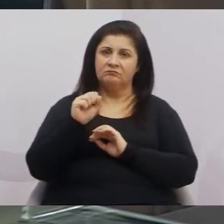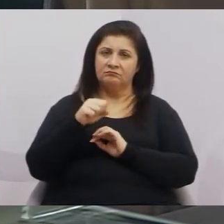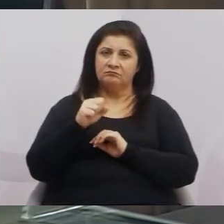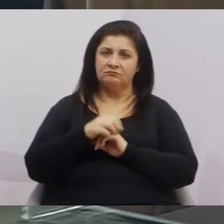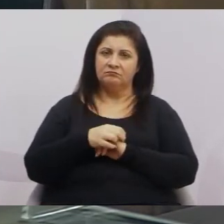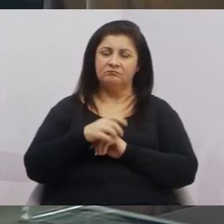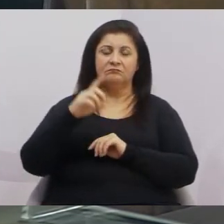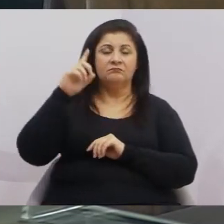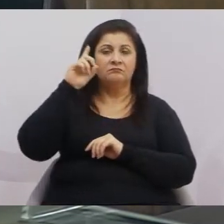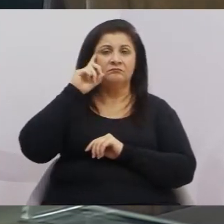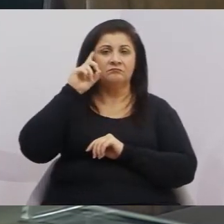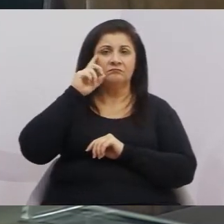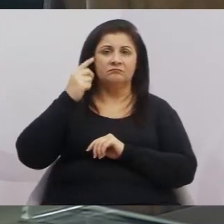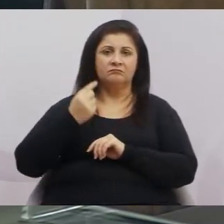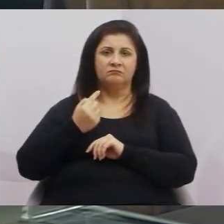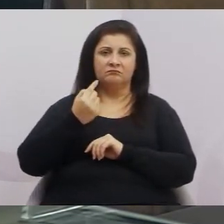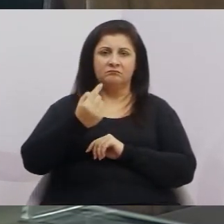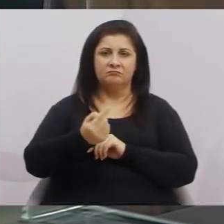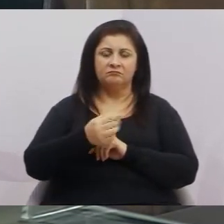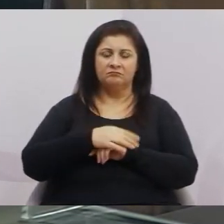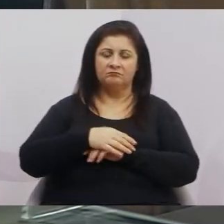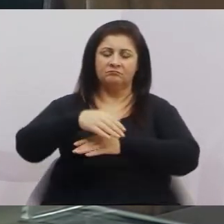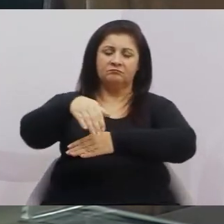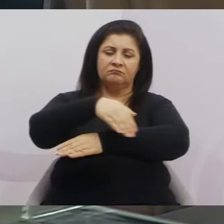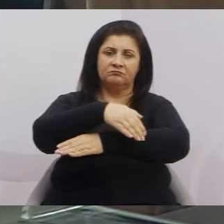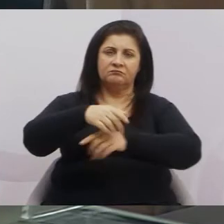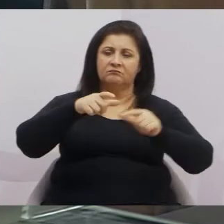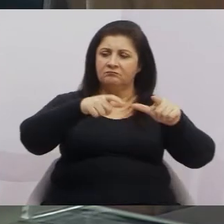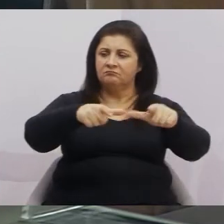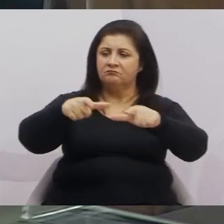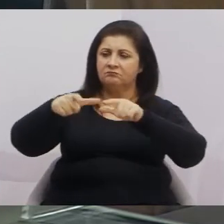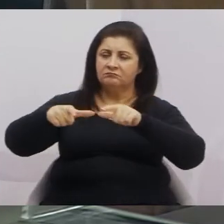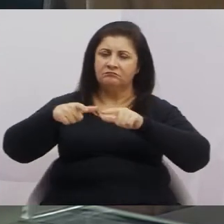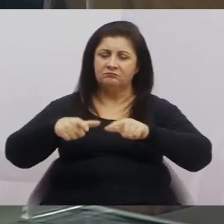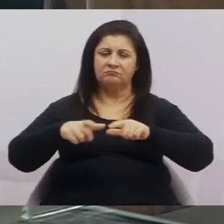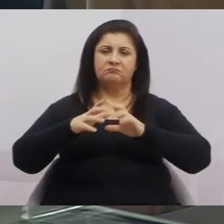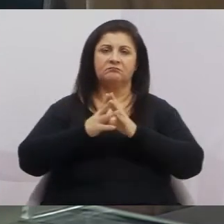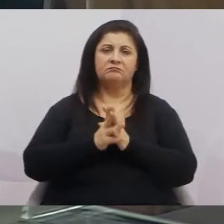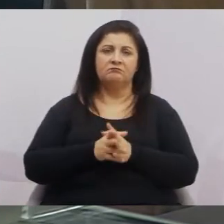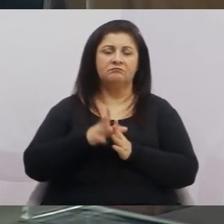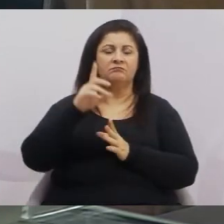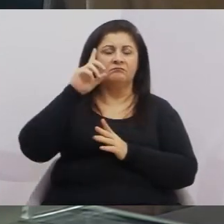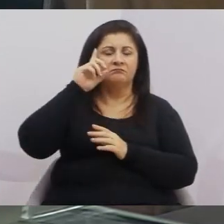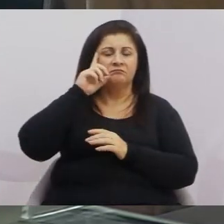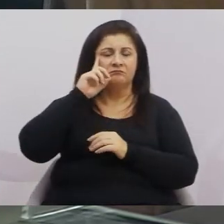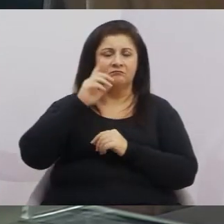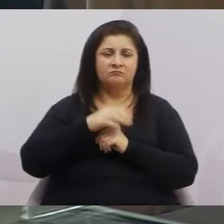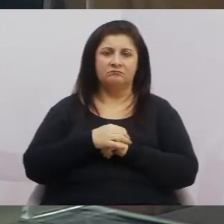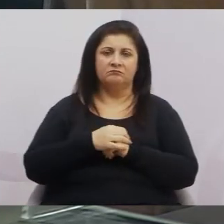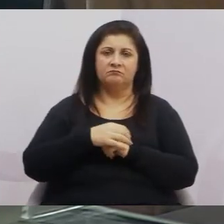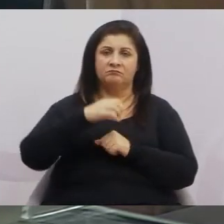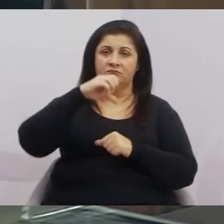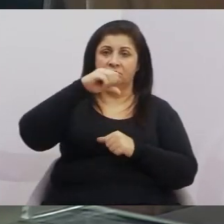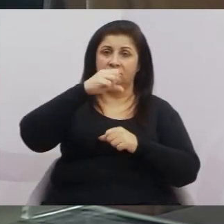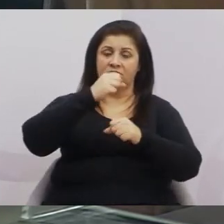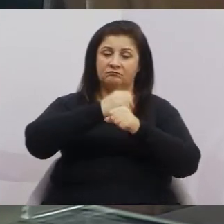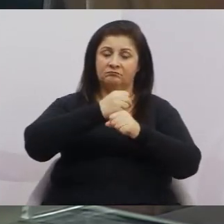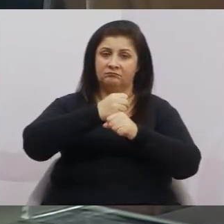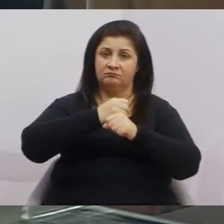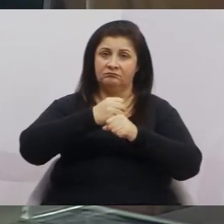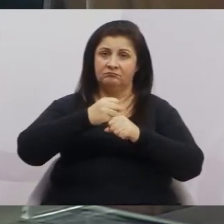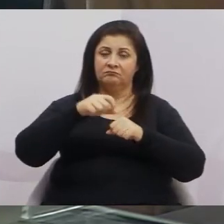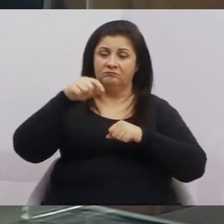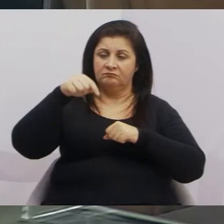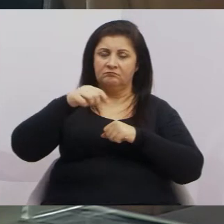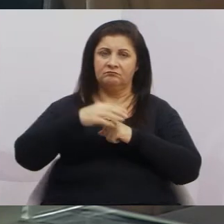venho todos os dias aqui, estou na rua todos os dias, nesses nove anos. Eu saí de uma empresa